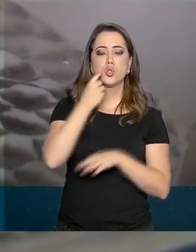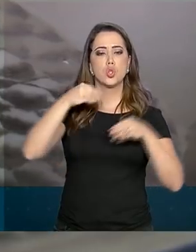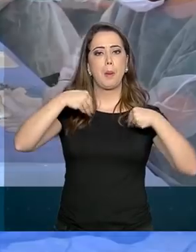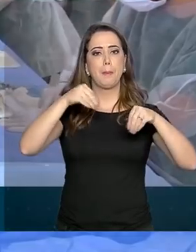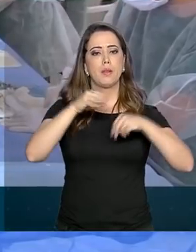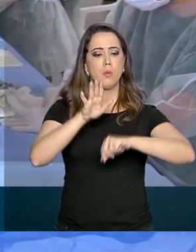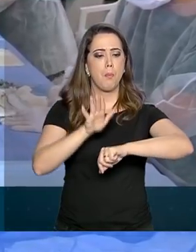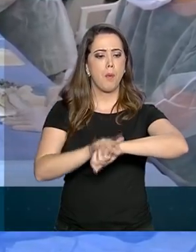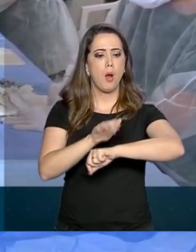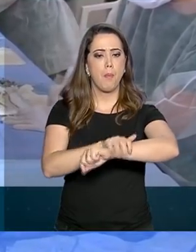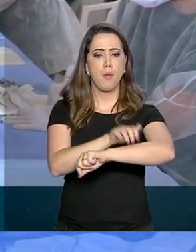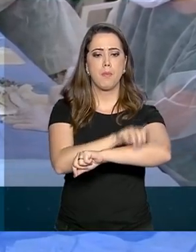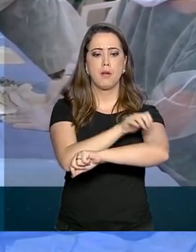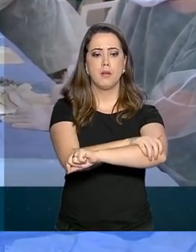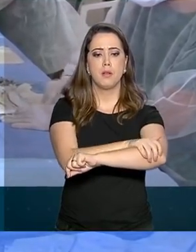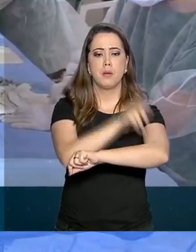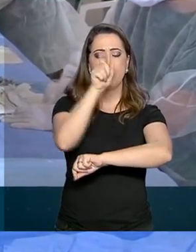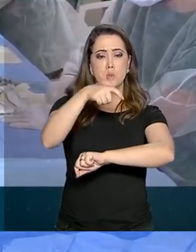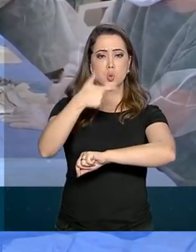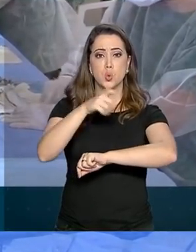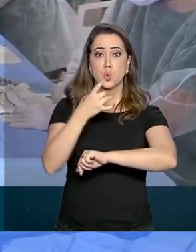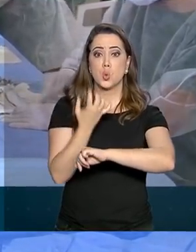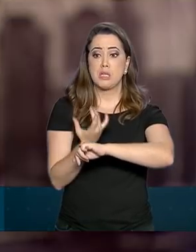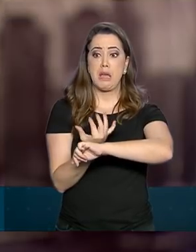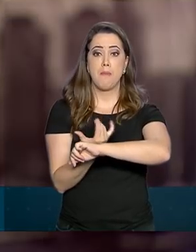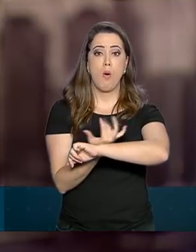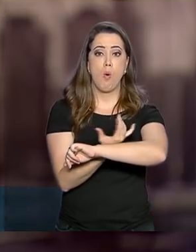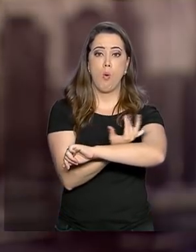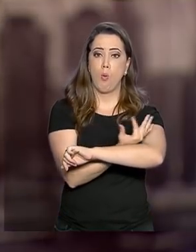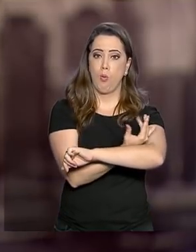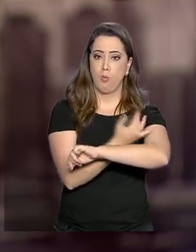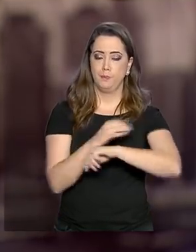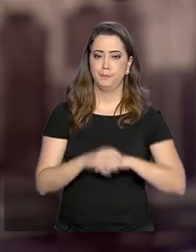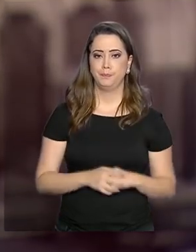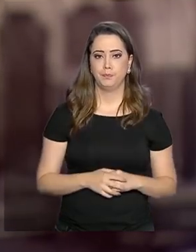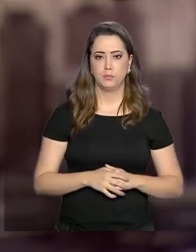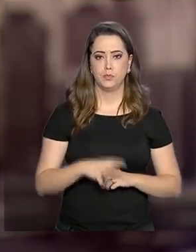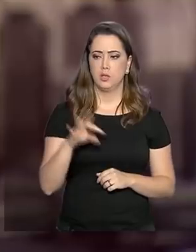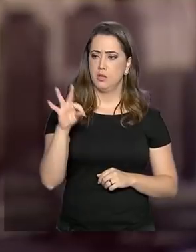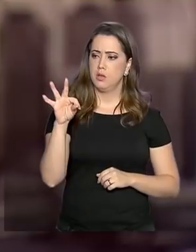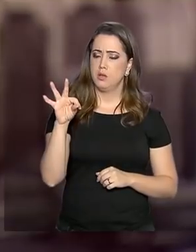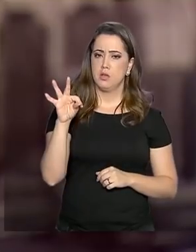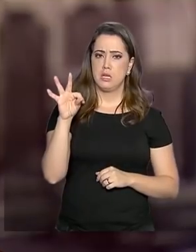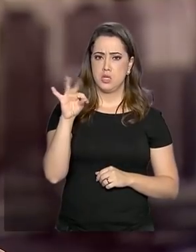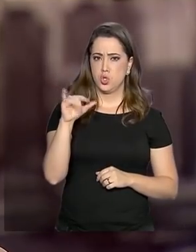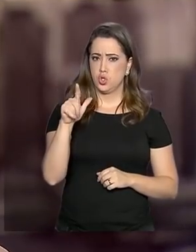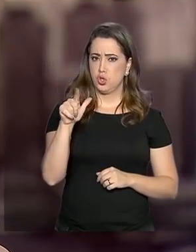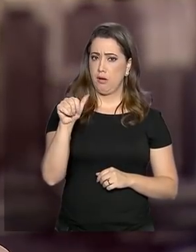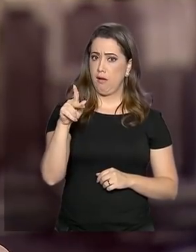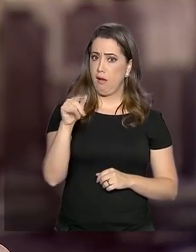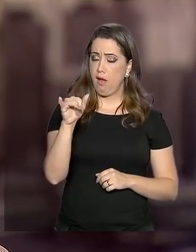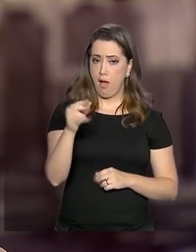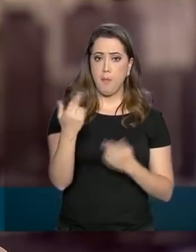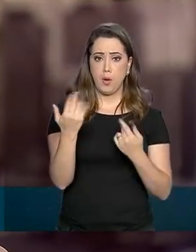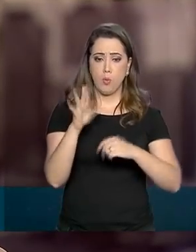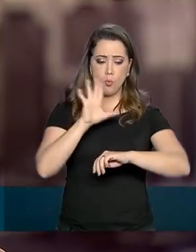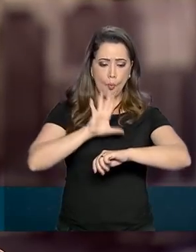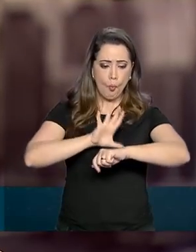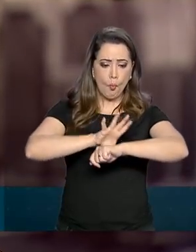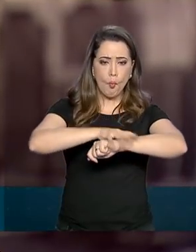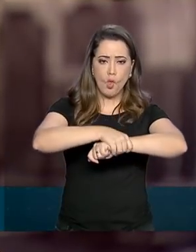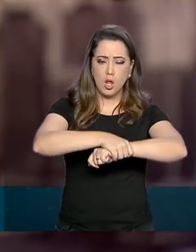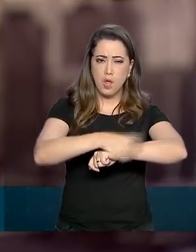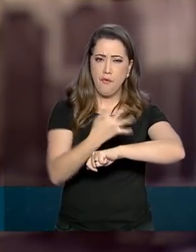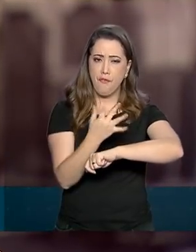queimaduras. Esse tipo de tratamento está em fase de análise. A tilápia funciona como um curativo biológico, ela tampona a